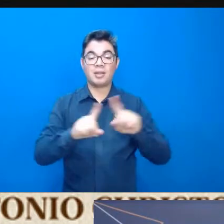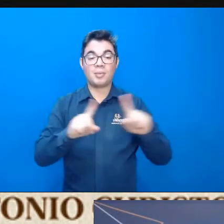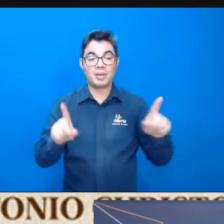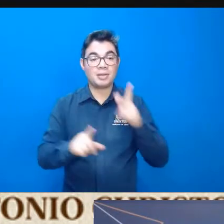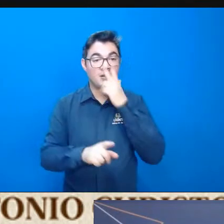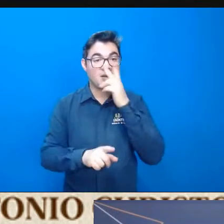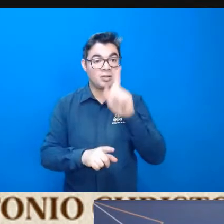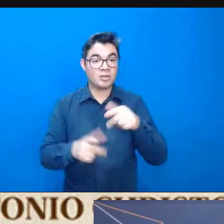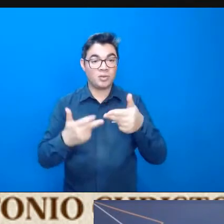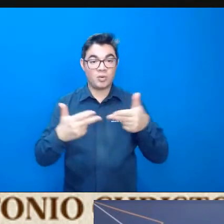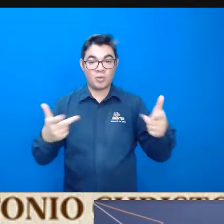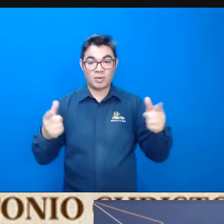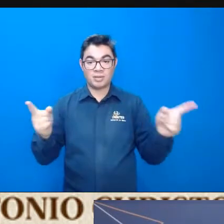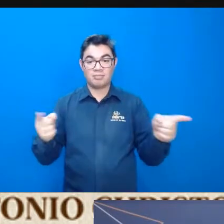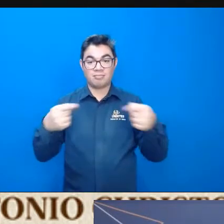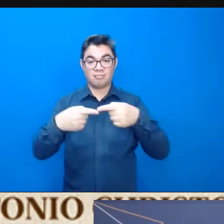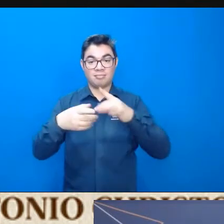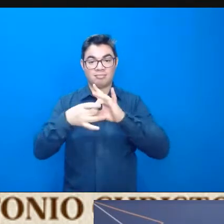muita coisa converge